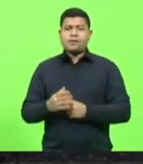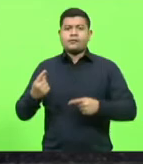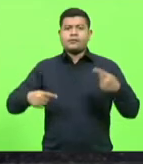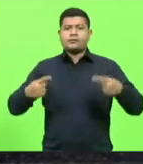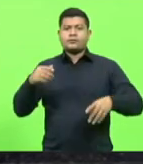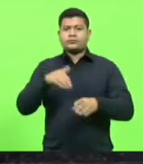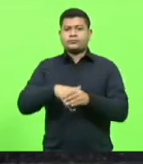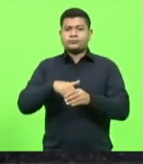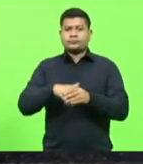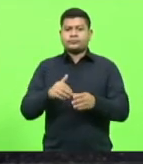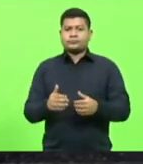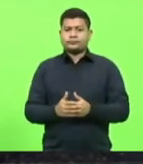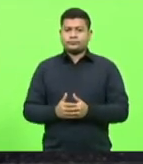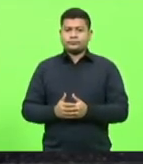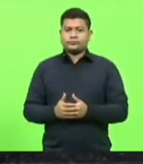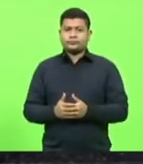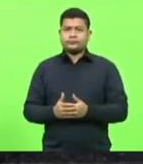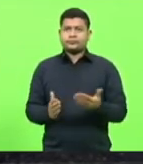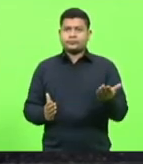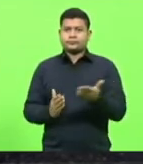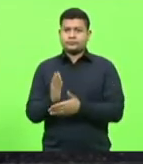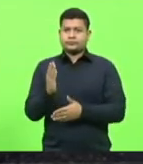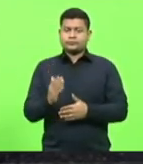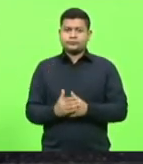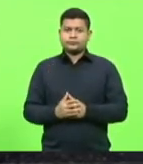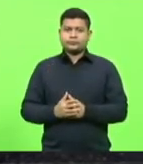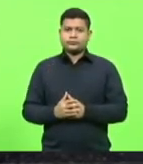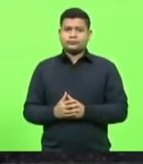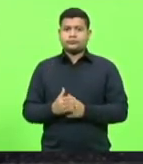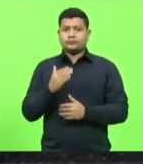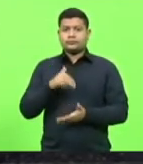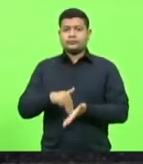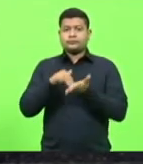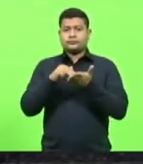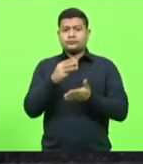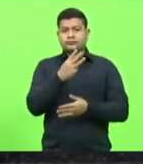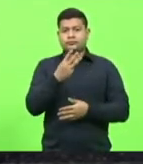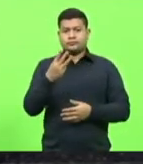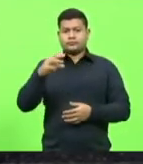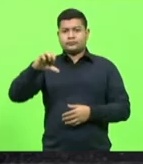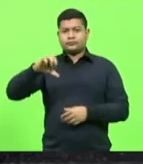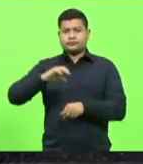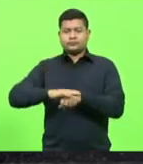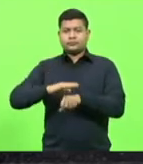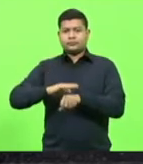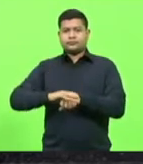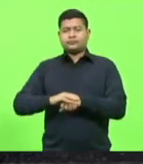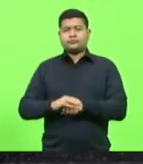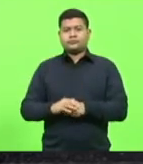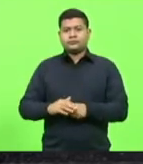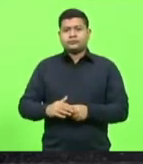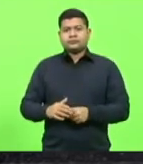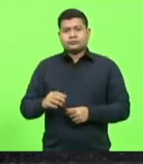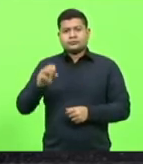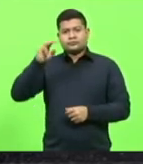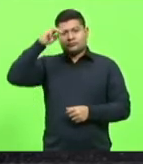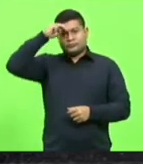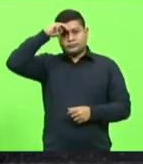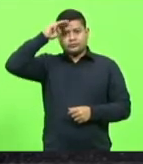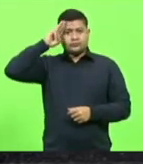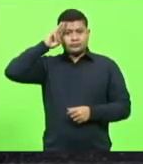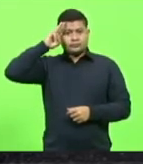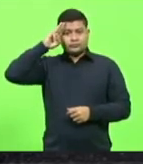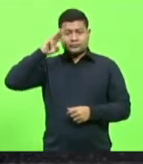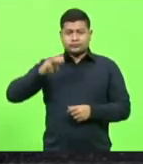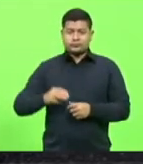votação. Aprovado. Moção número 339. Deputado Sérgio Mota. Cumprimentando o